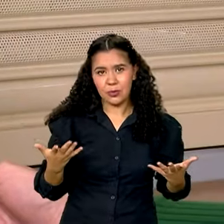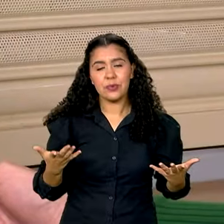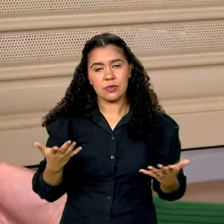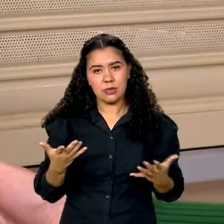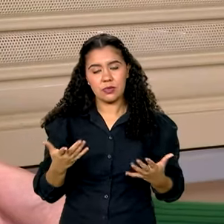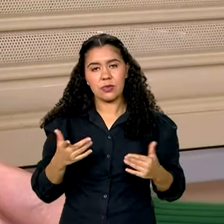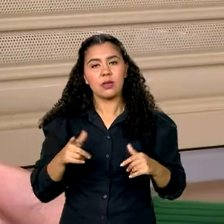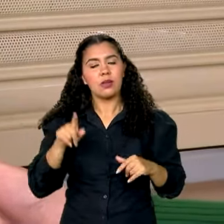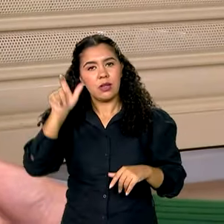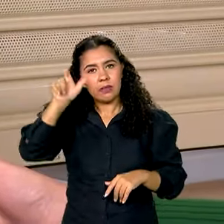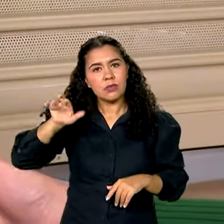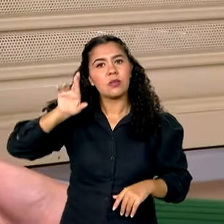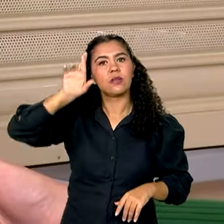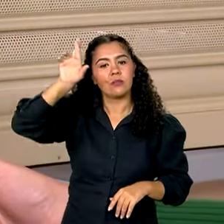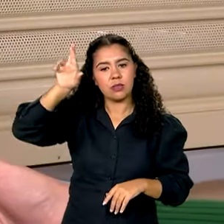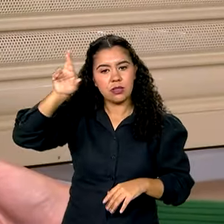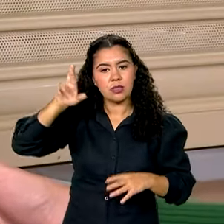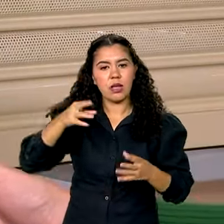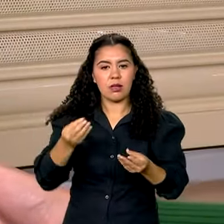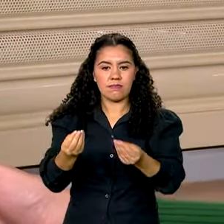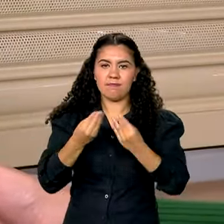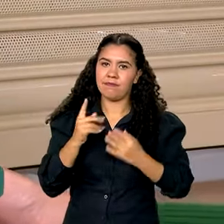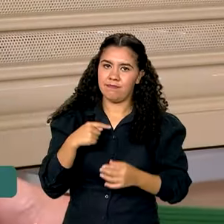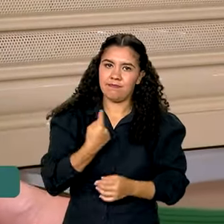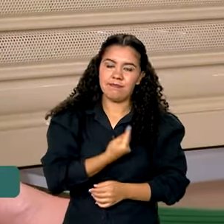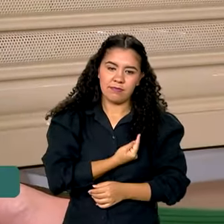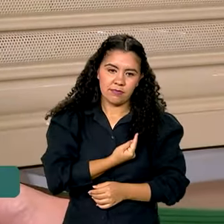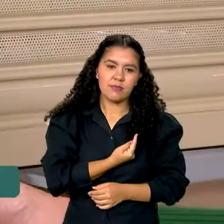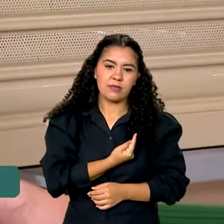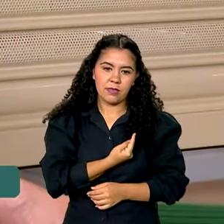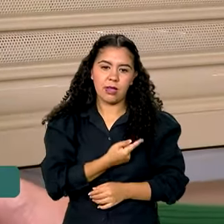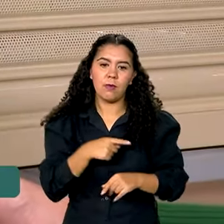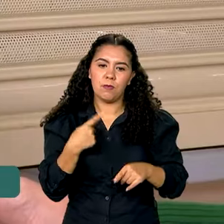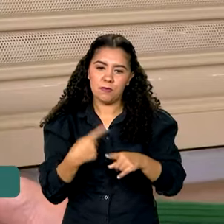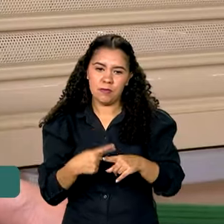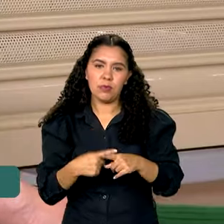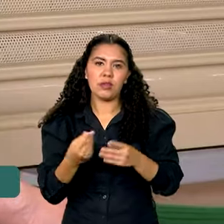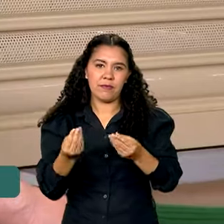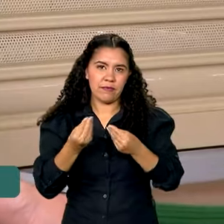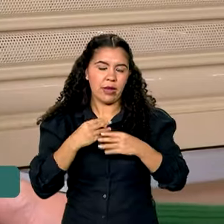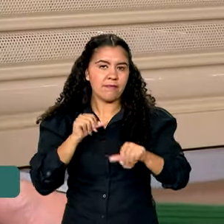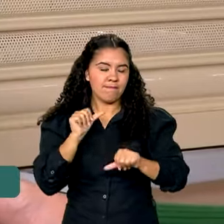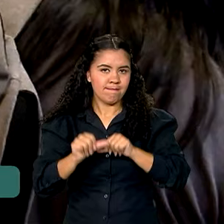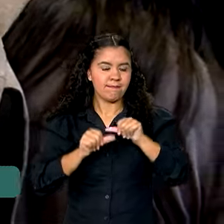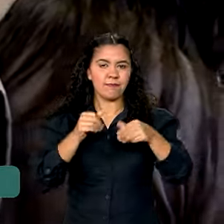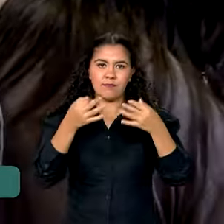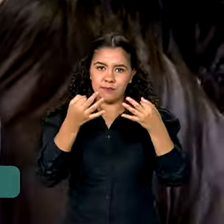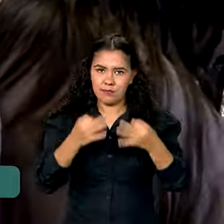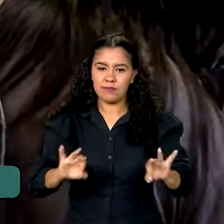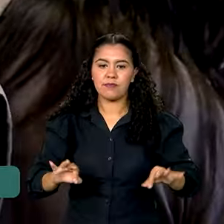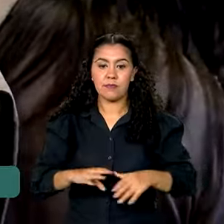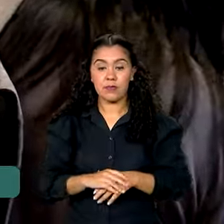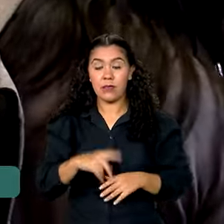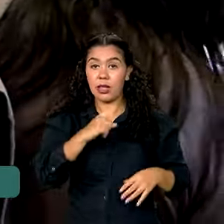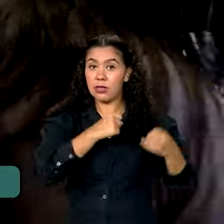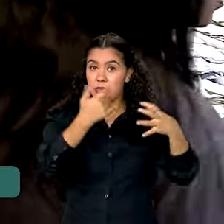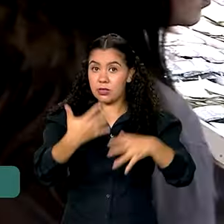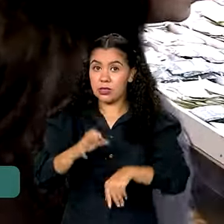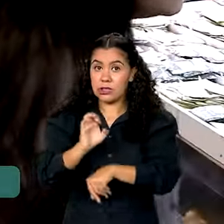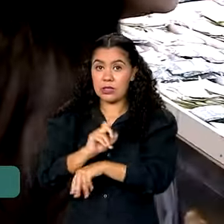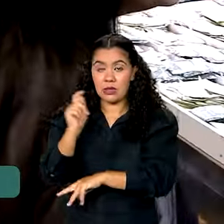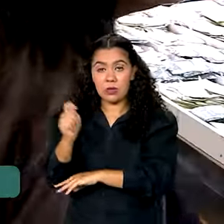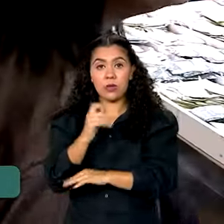responsáveis que encaminharam isso pra gente, né? Vai nos fazer a diferença, com certeza. No Rio Grande do Sul,